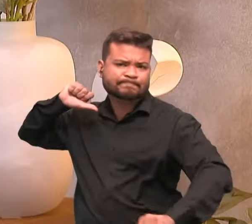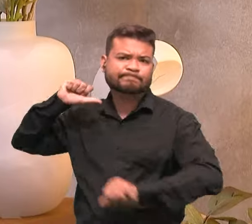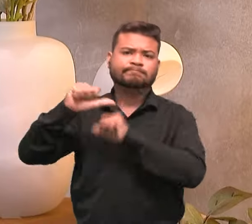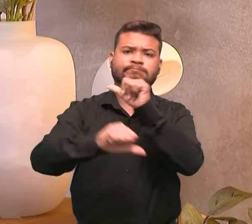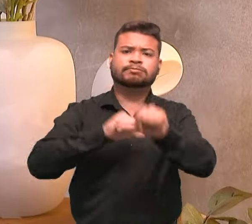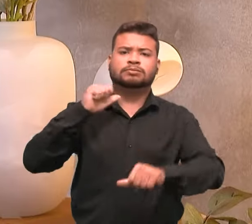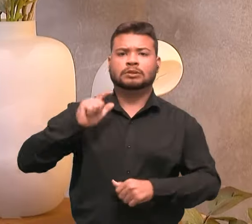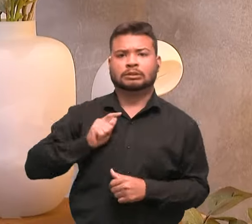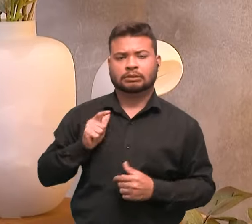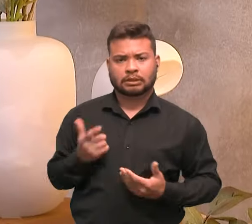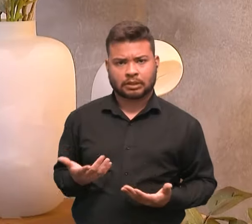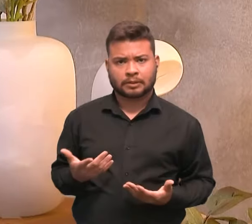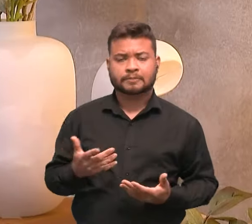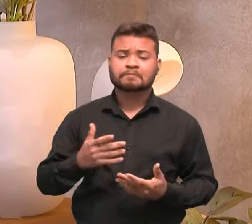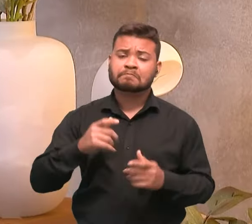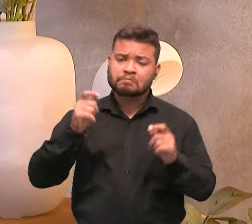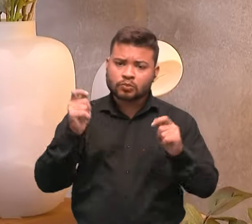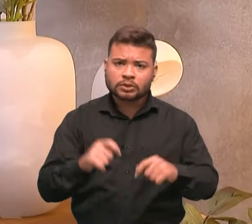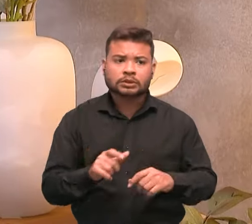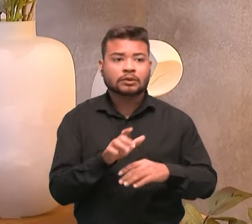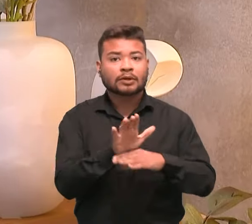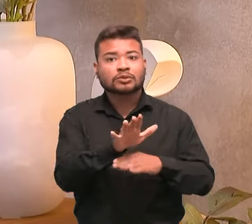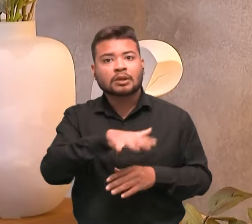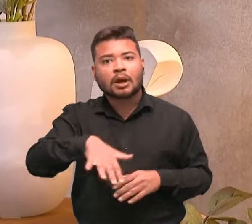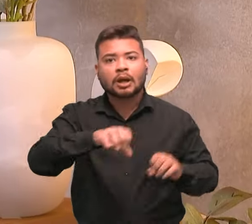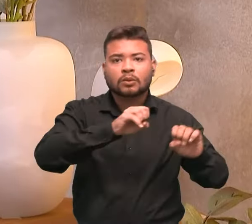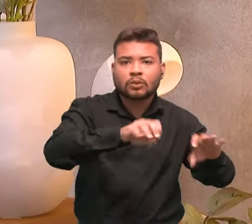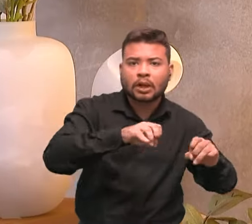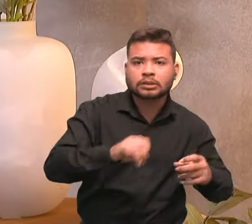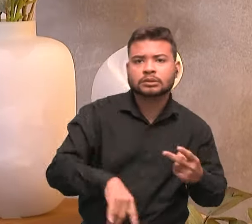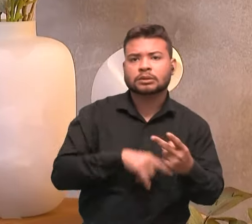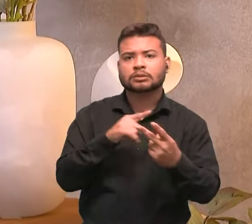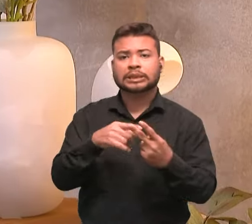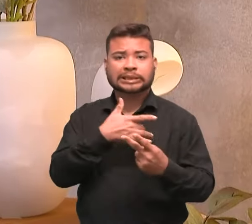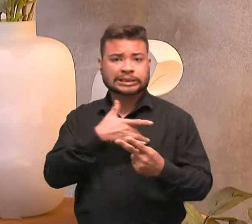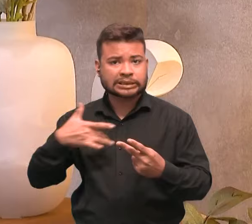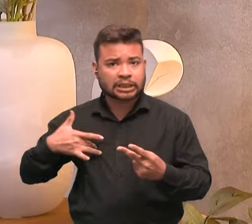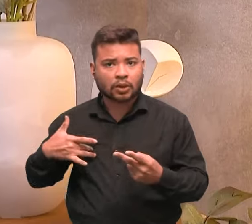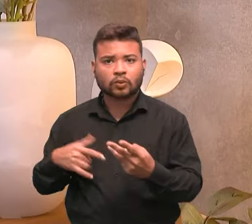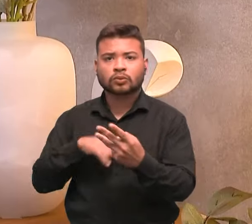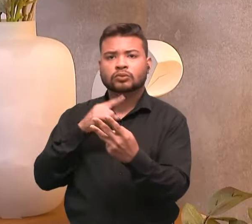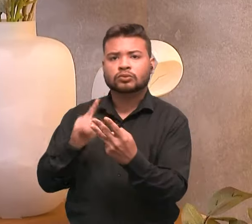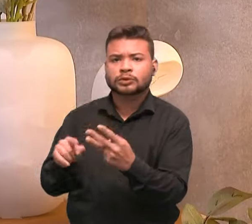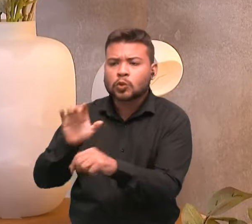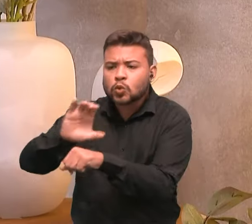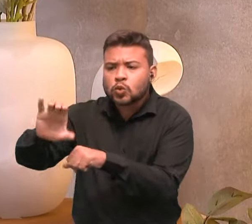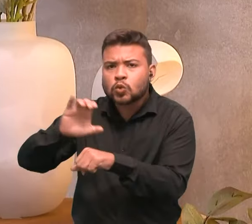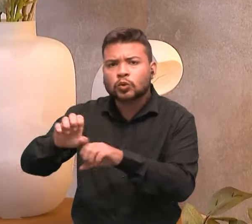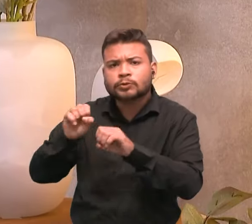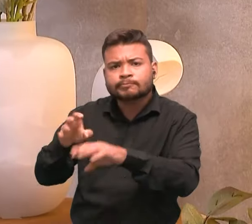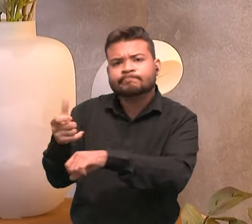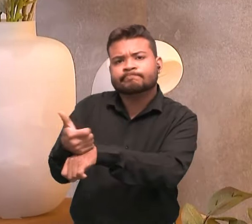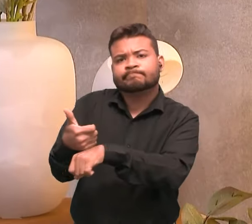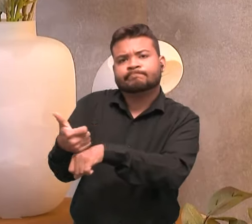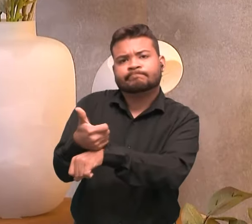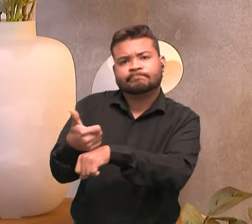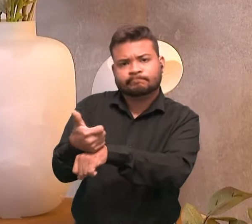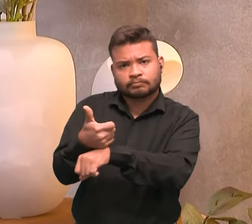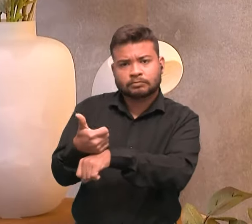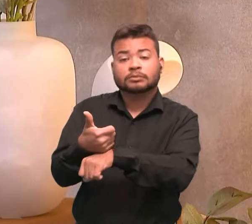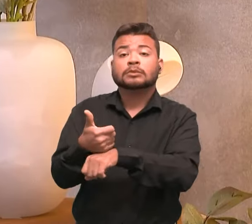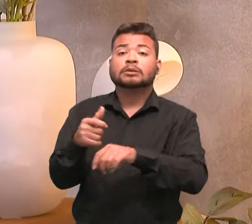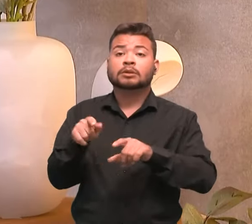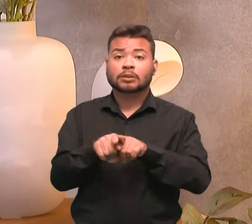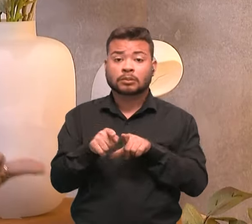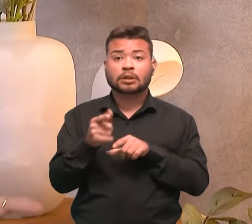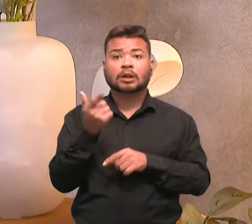âmbito da escolarização, da saúde, da capacitação, de levar recursos